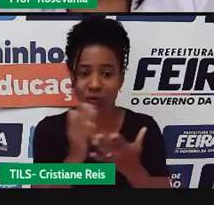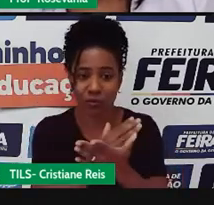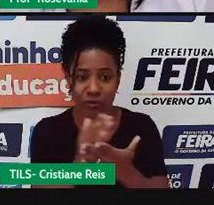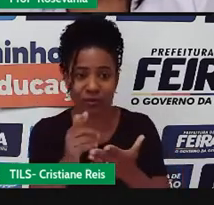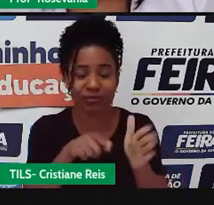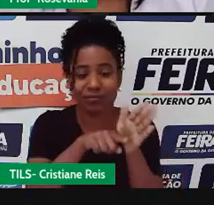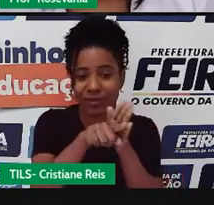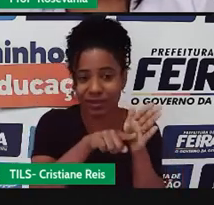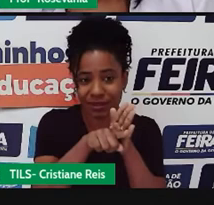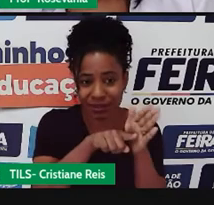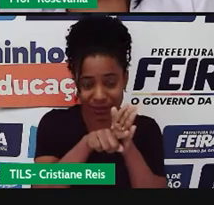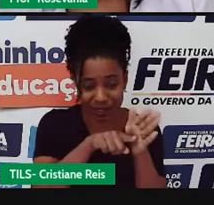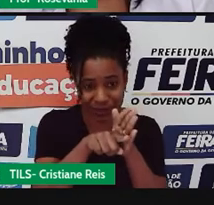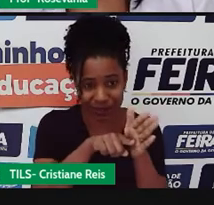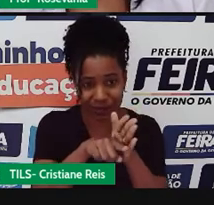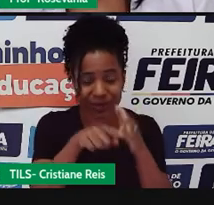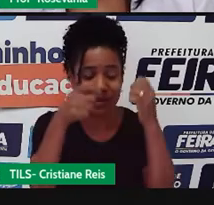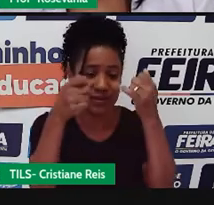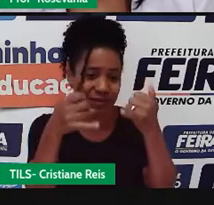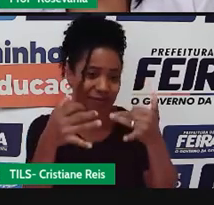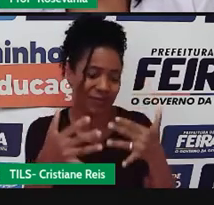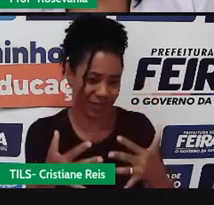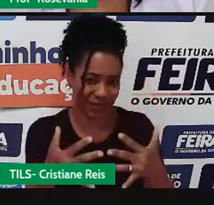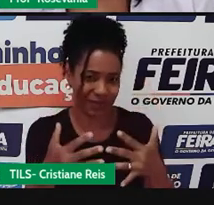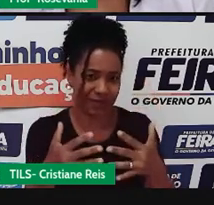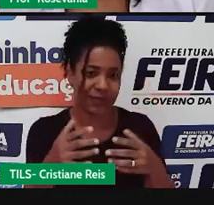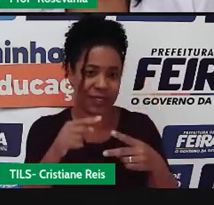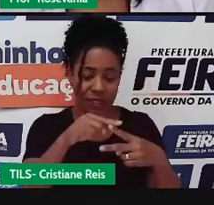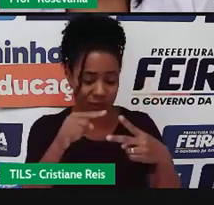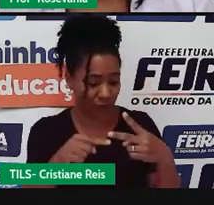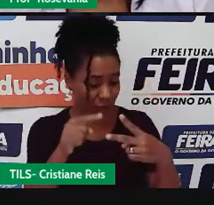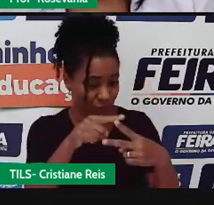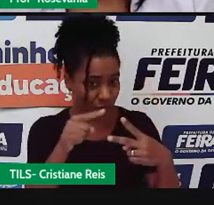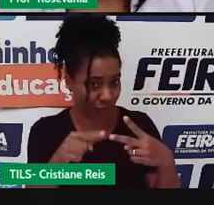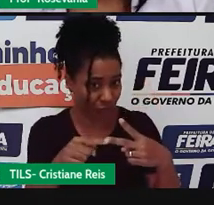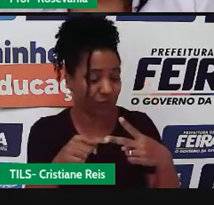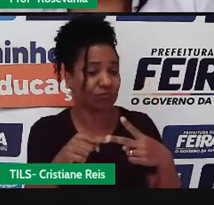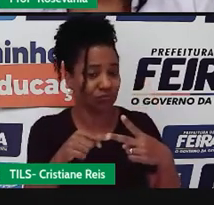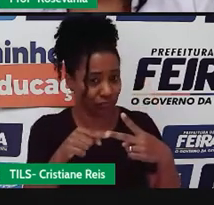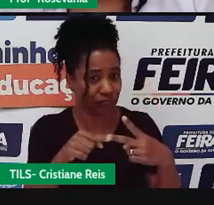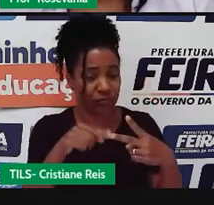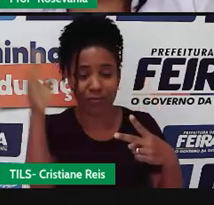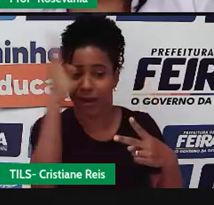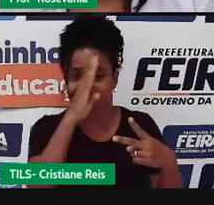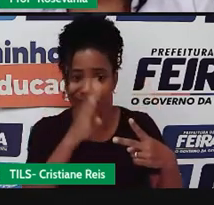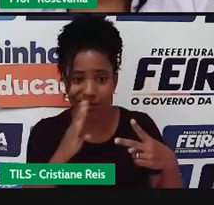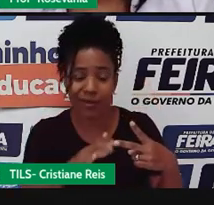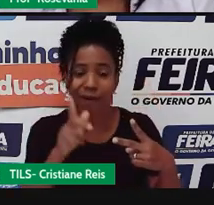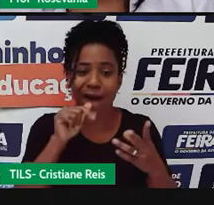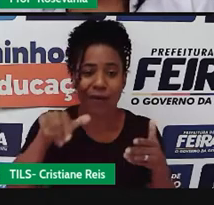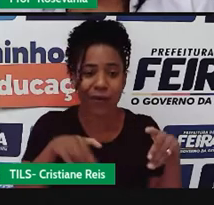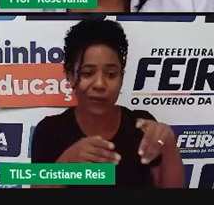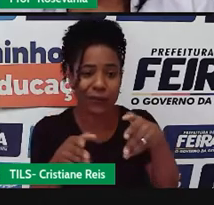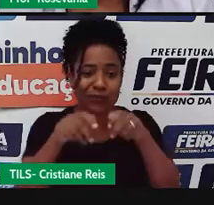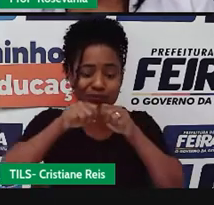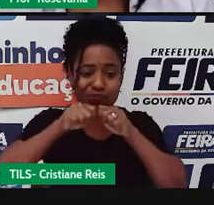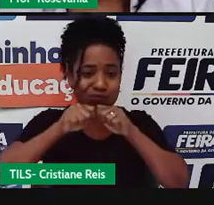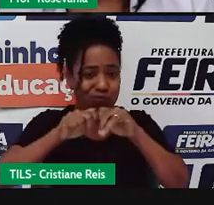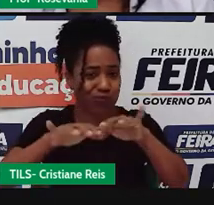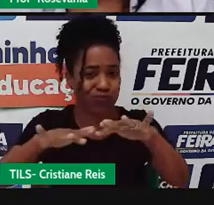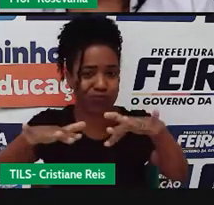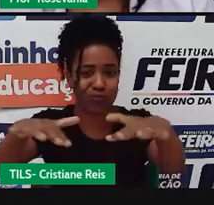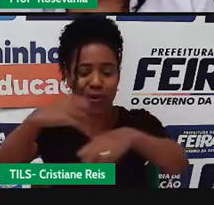que ele poderia abastecer, né, o Brasil e alguns outros países durante vários